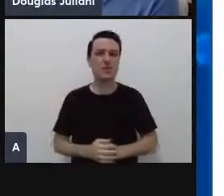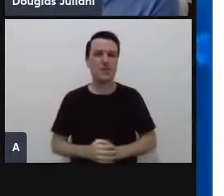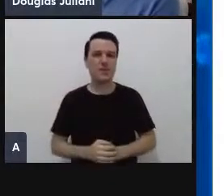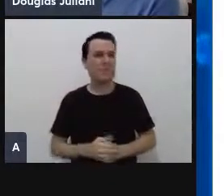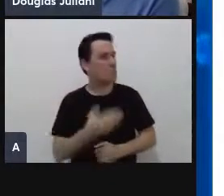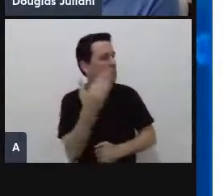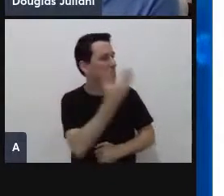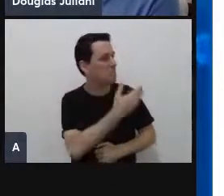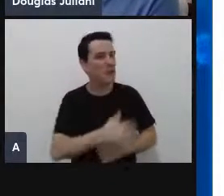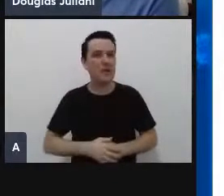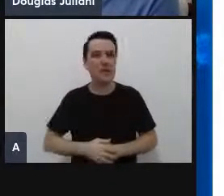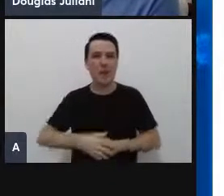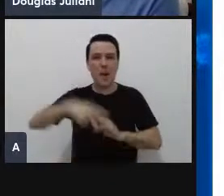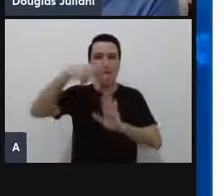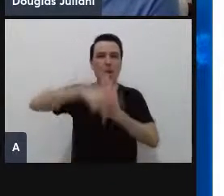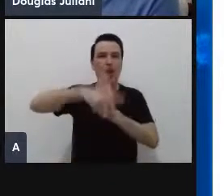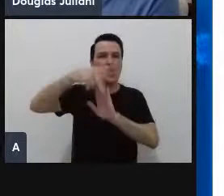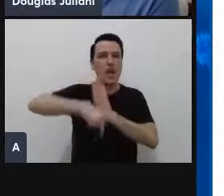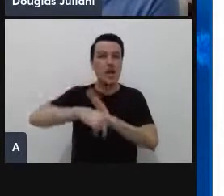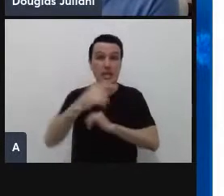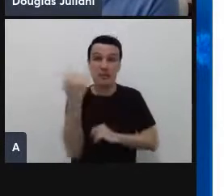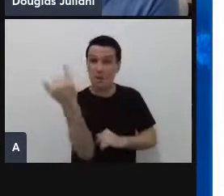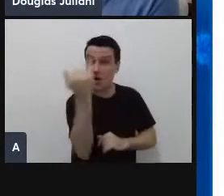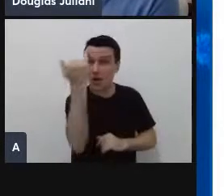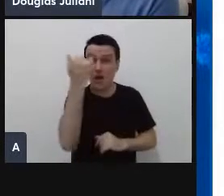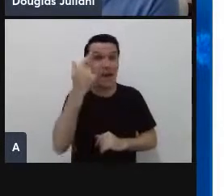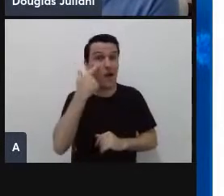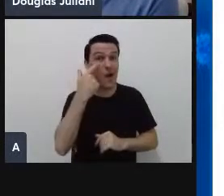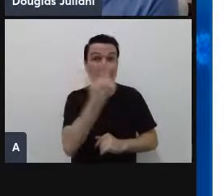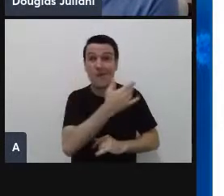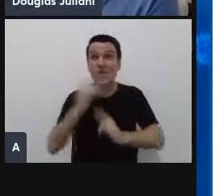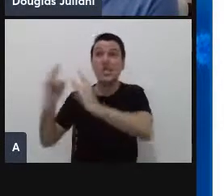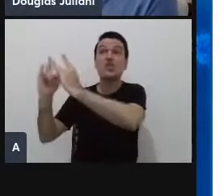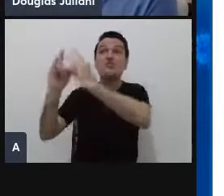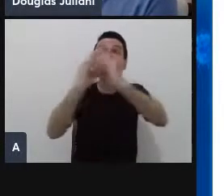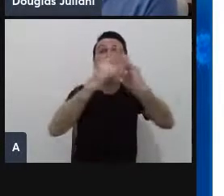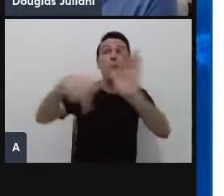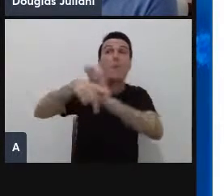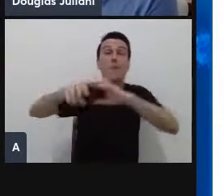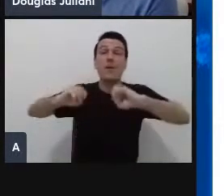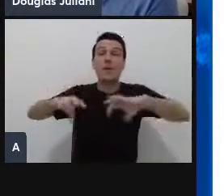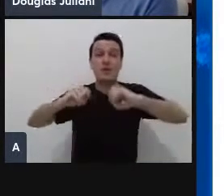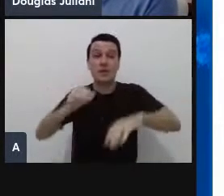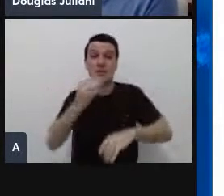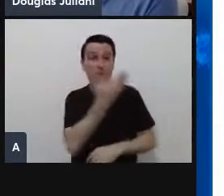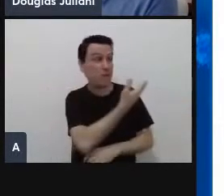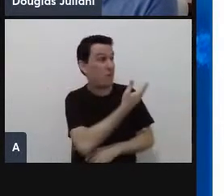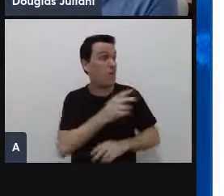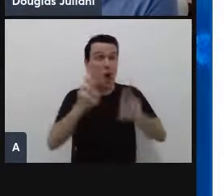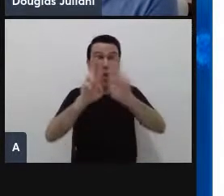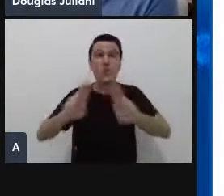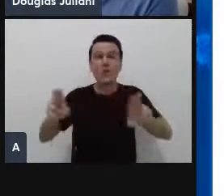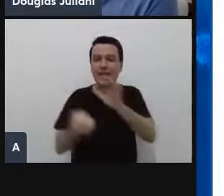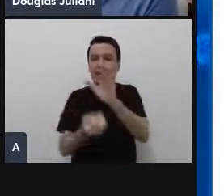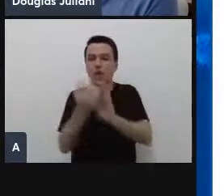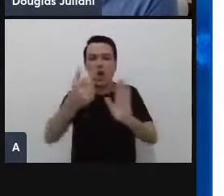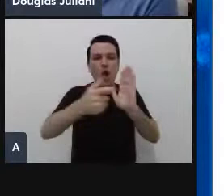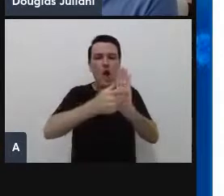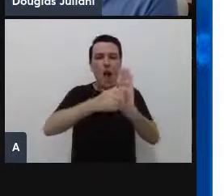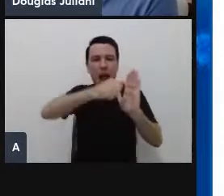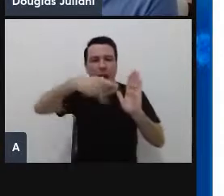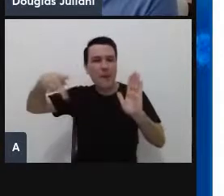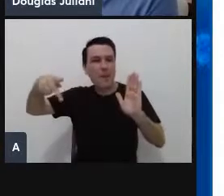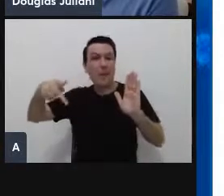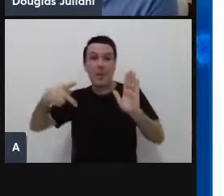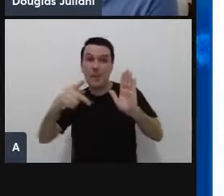Projetos, olha a importância das instituições educacionais, UFSC, desenvolvendo um aplicativo que detecta a exposição de